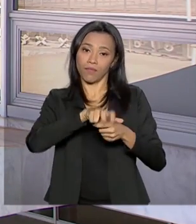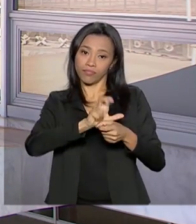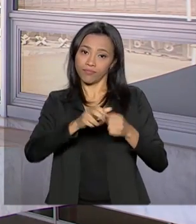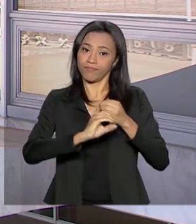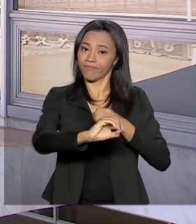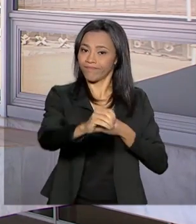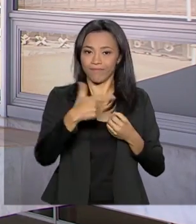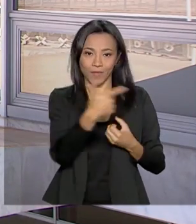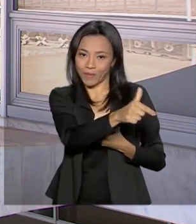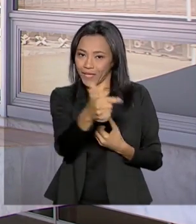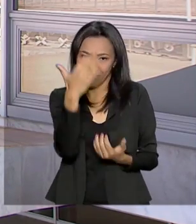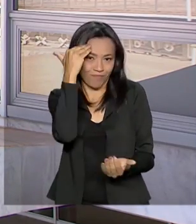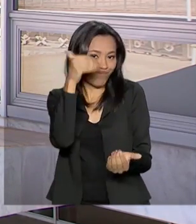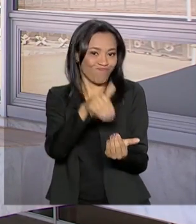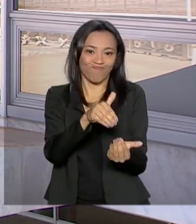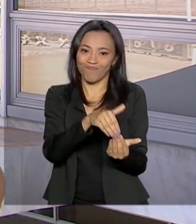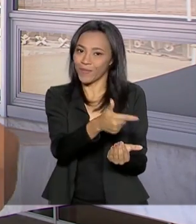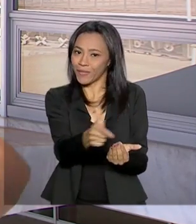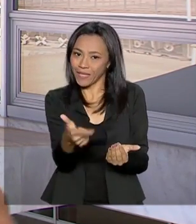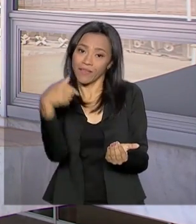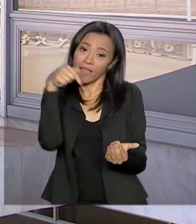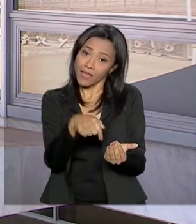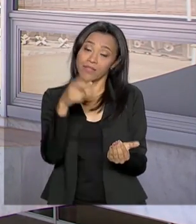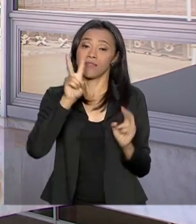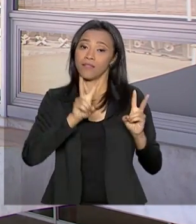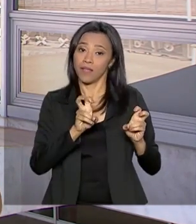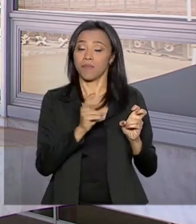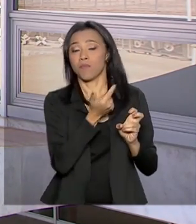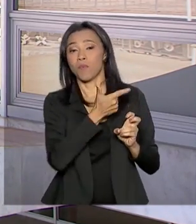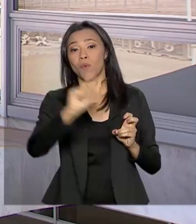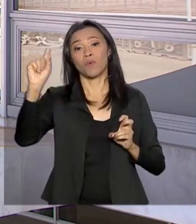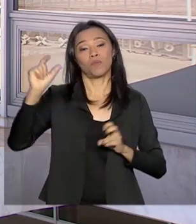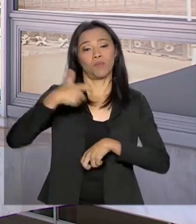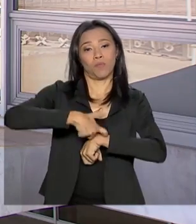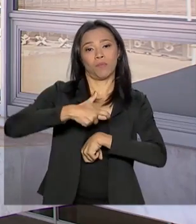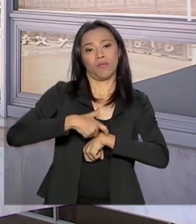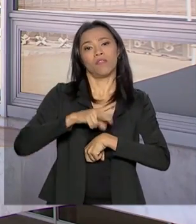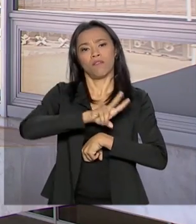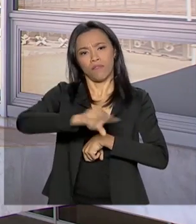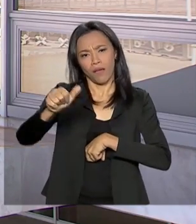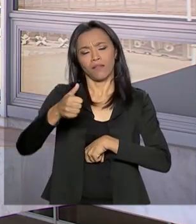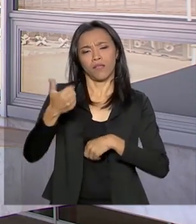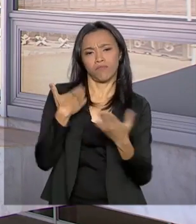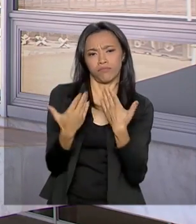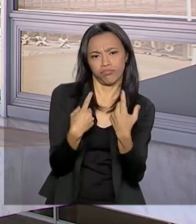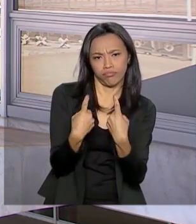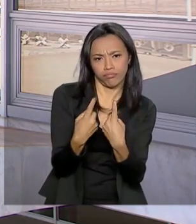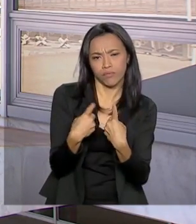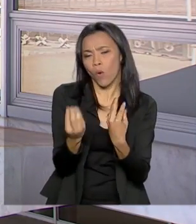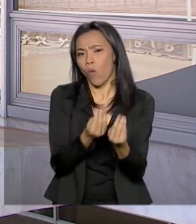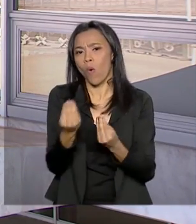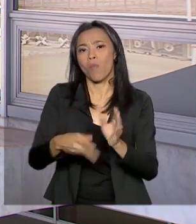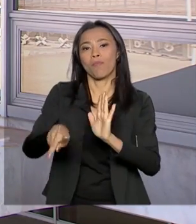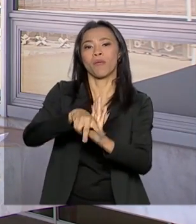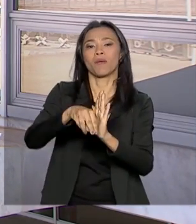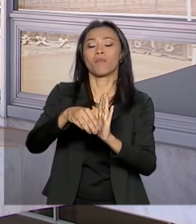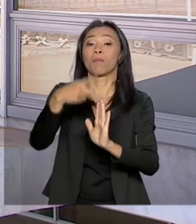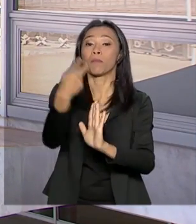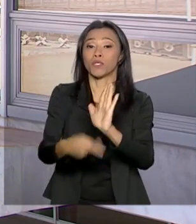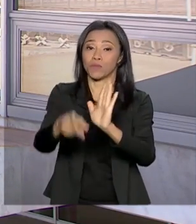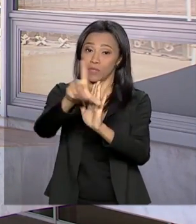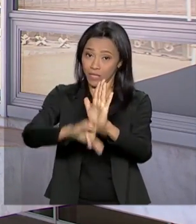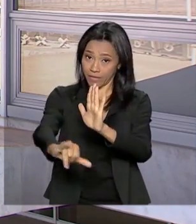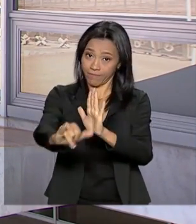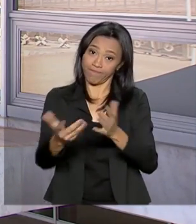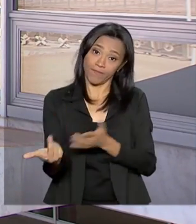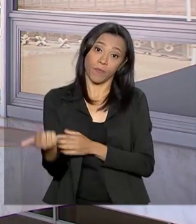houve acordo e esse assunto, então, será abordado num outro momento por meio de um projeto de lei. Para hoje, a pauta da Câmara prevê,